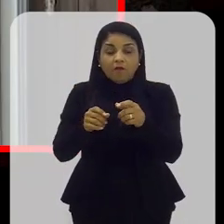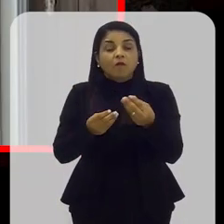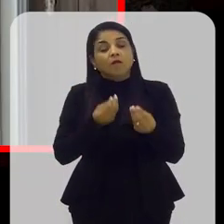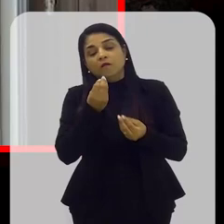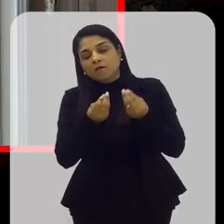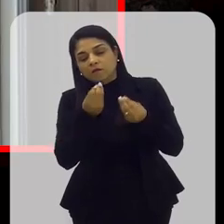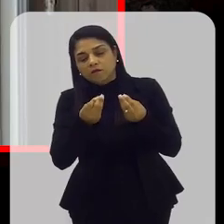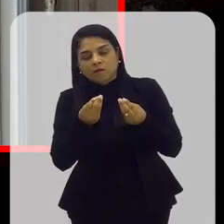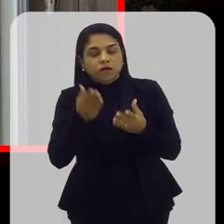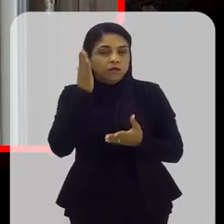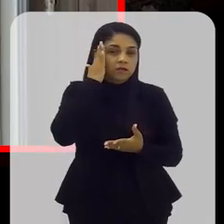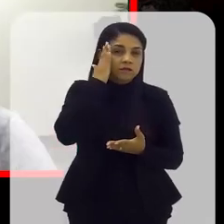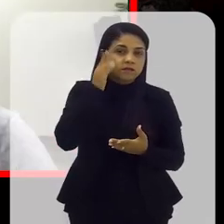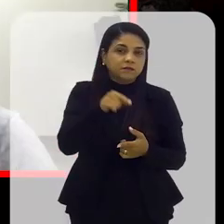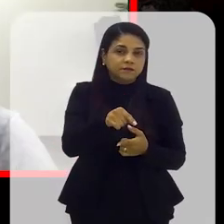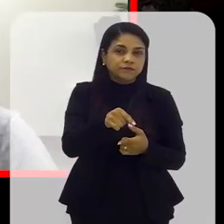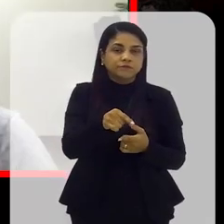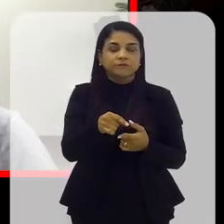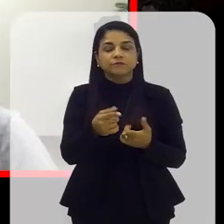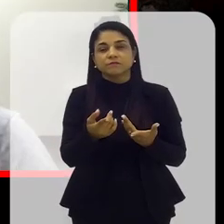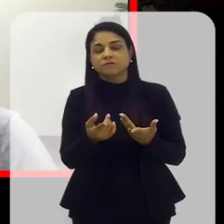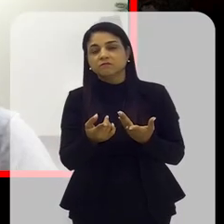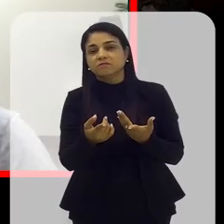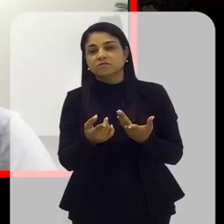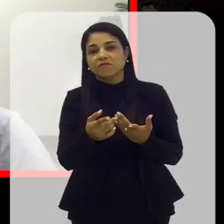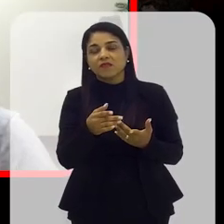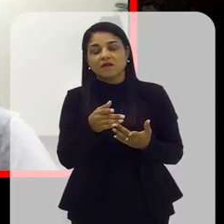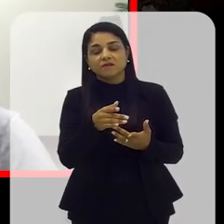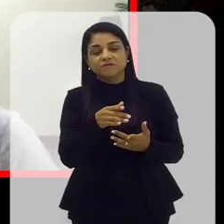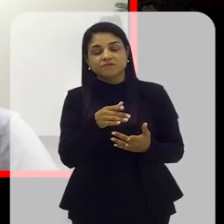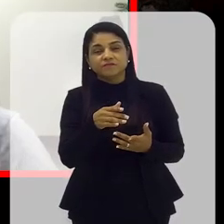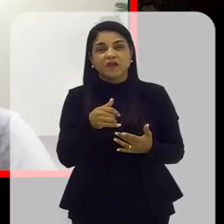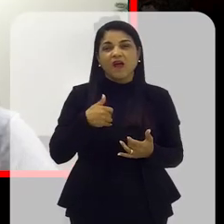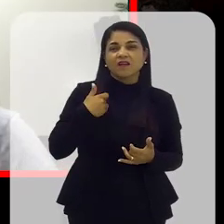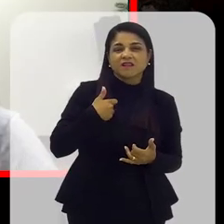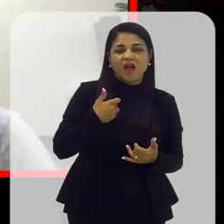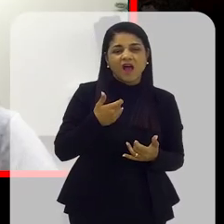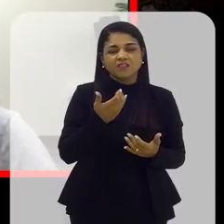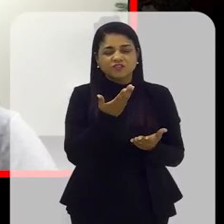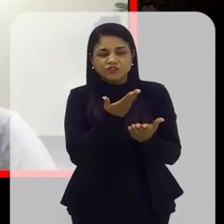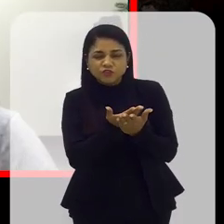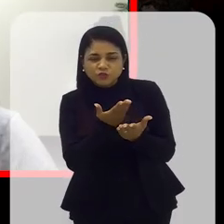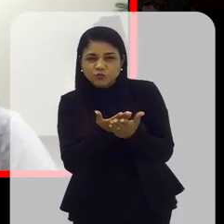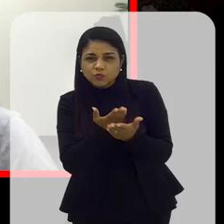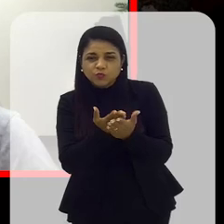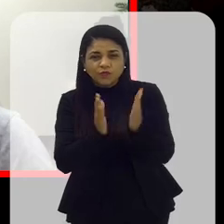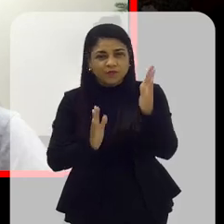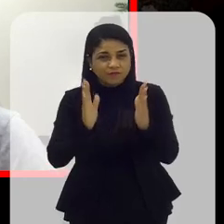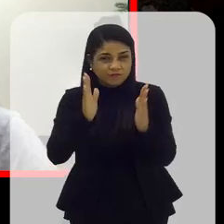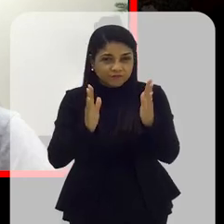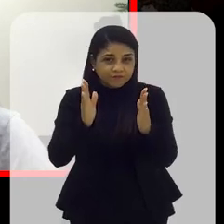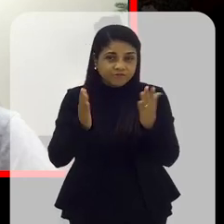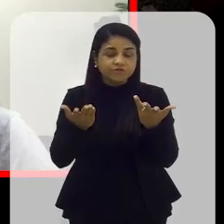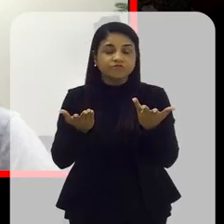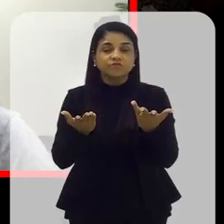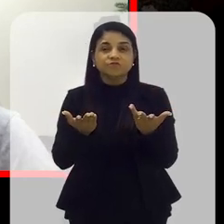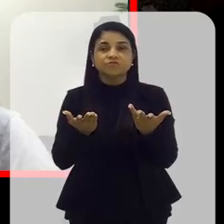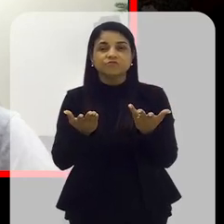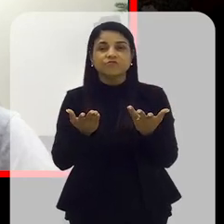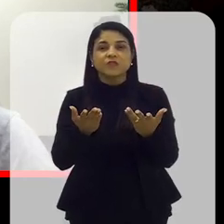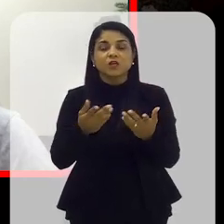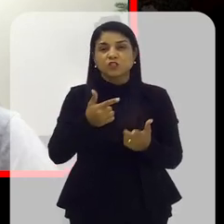Como é que você acha que, queria que você faça um pouquinho sobre essa faixa etária, quando a gente vê esses estudos que eu estava lendo aqui agora, por exemplo,